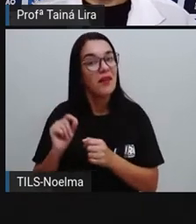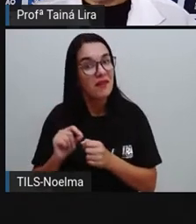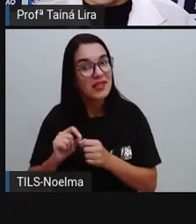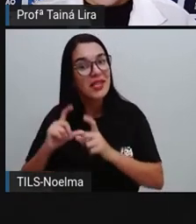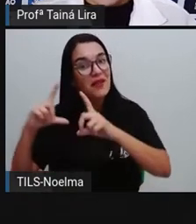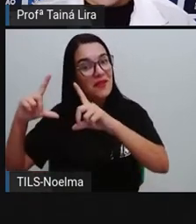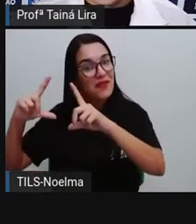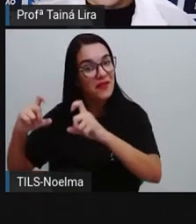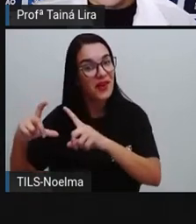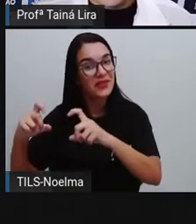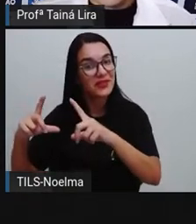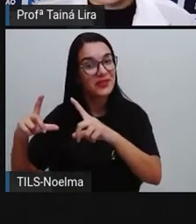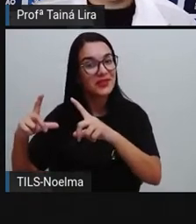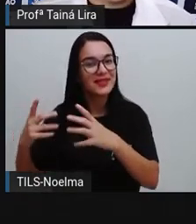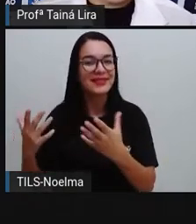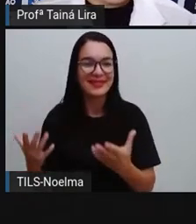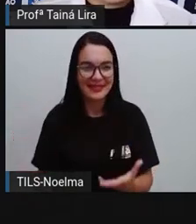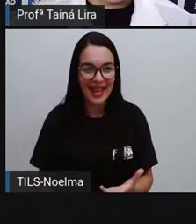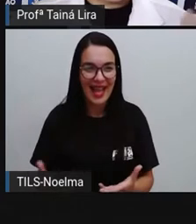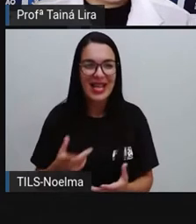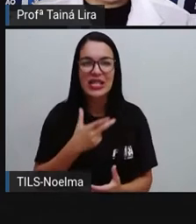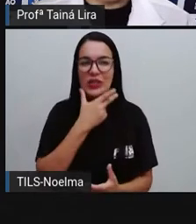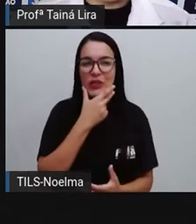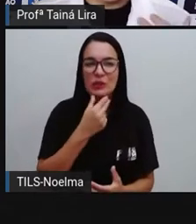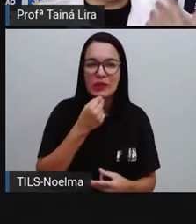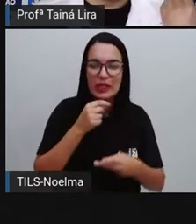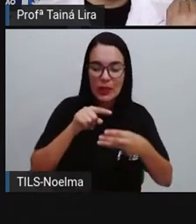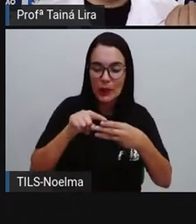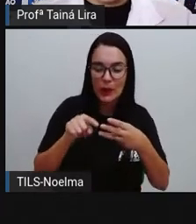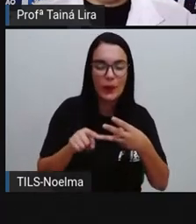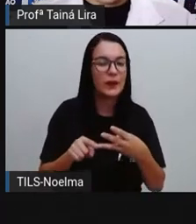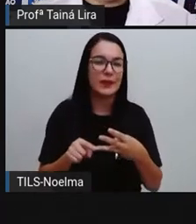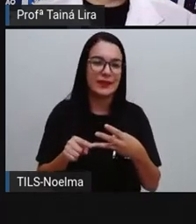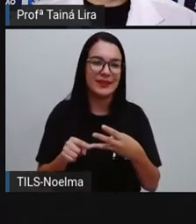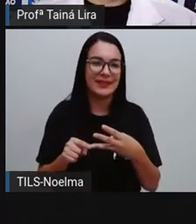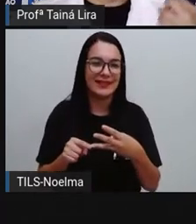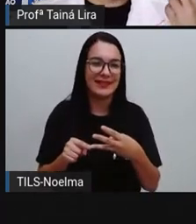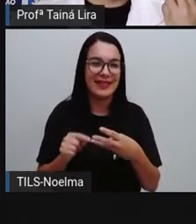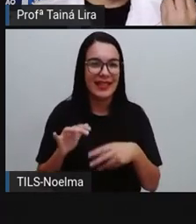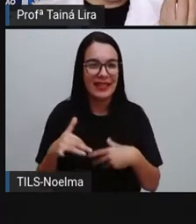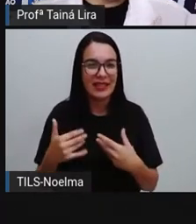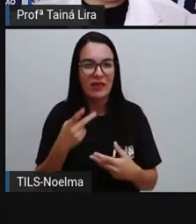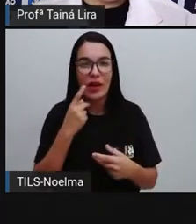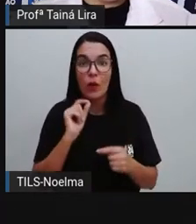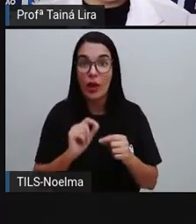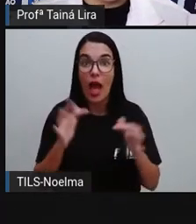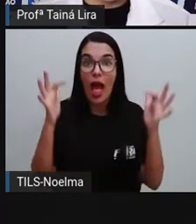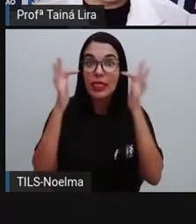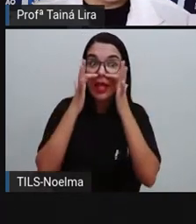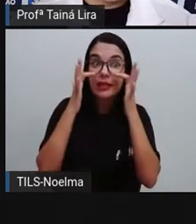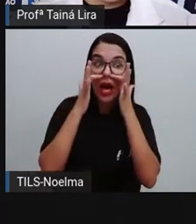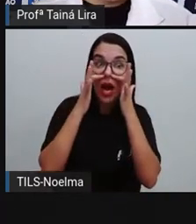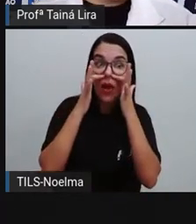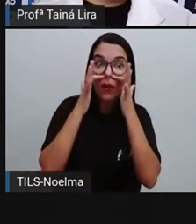Tirar uma foto aqui, né? De Cebolinha, Cascão e Xaveco. Então, ela fala, ó, atenção.